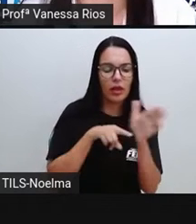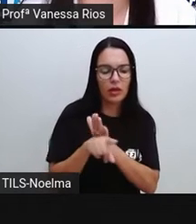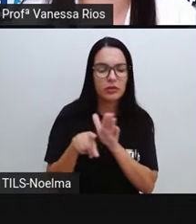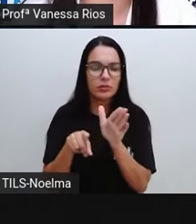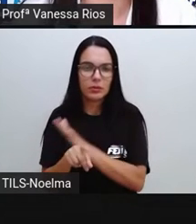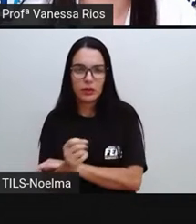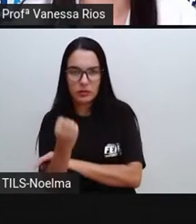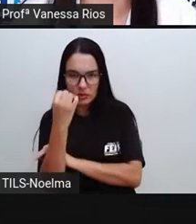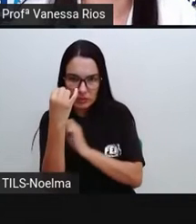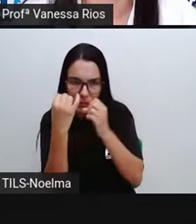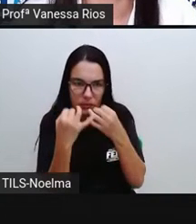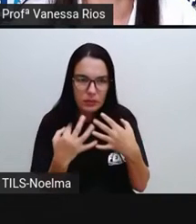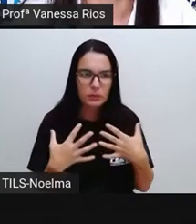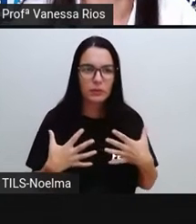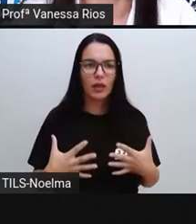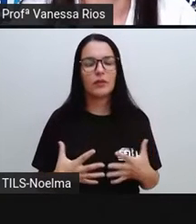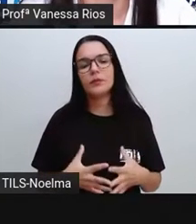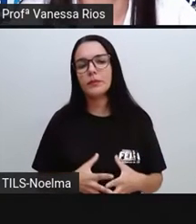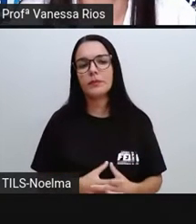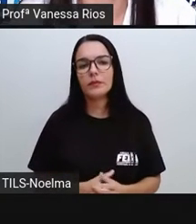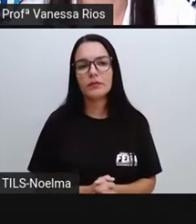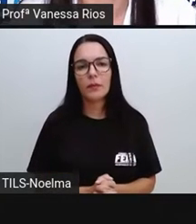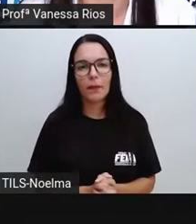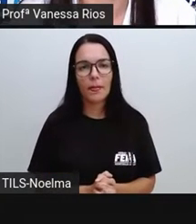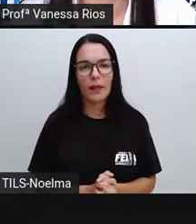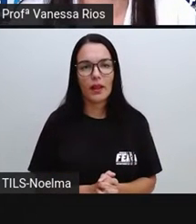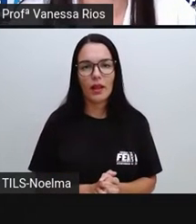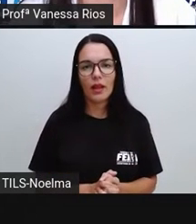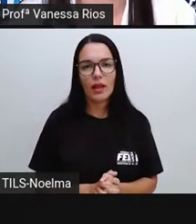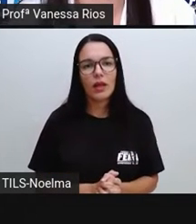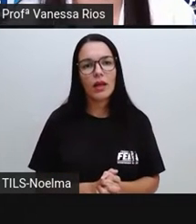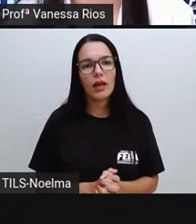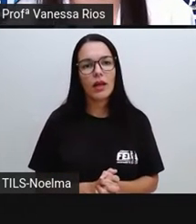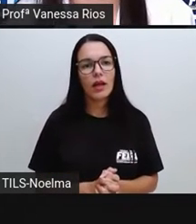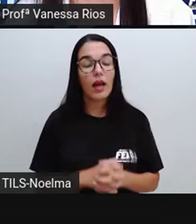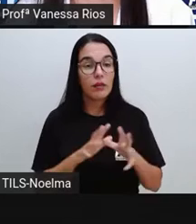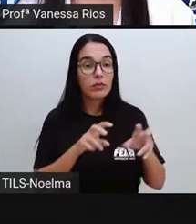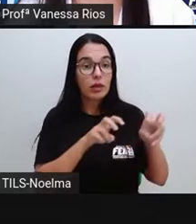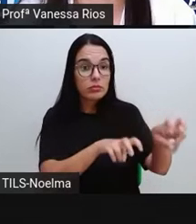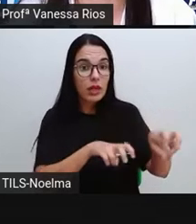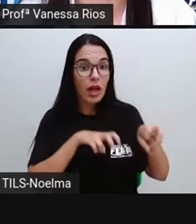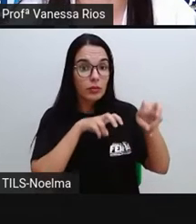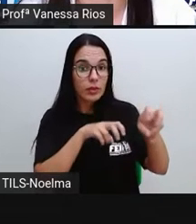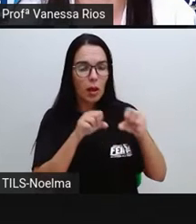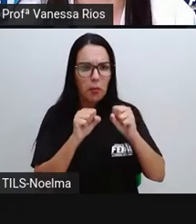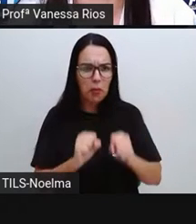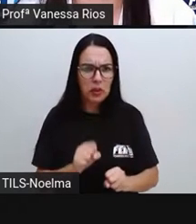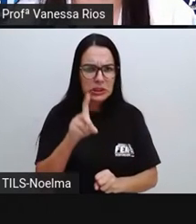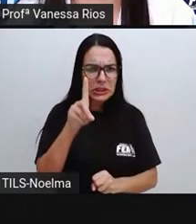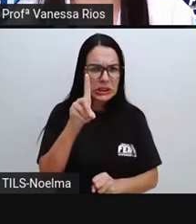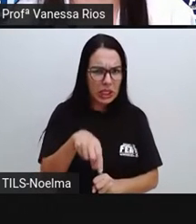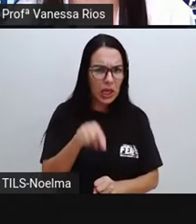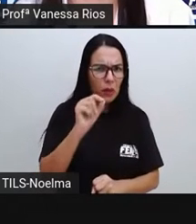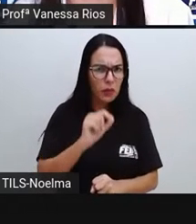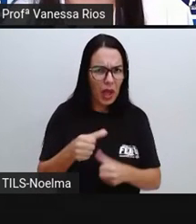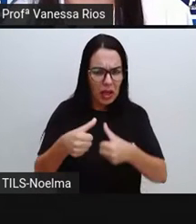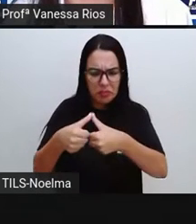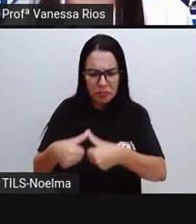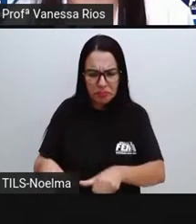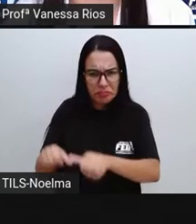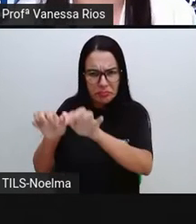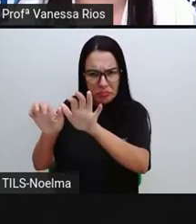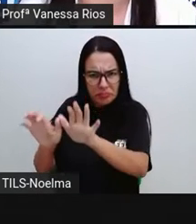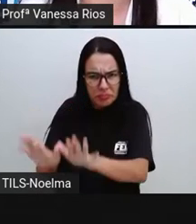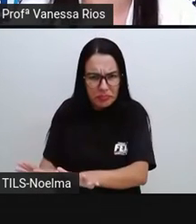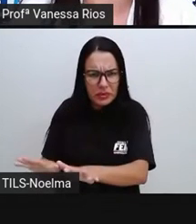das explicações que estão por vir. Então, olha isso. A agricultura poderia ser um fator de sedentarização